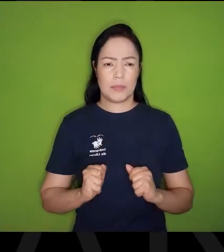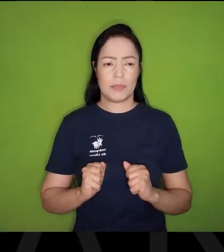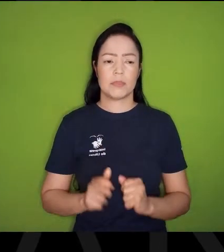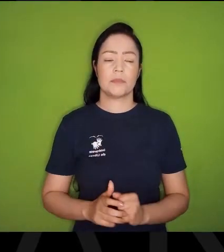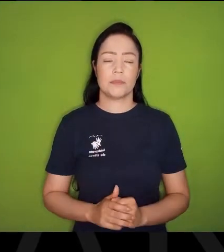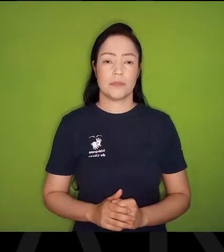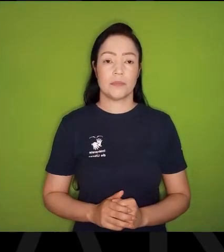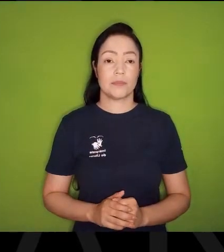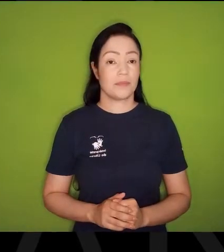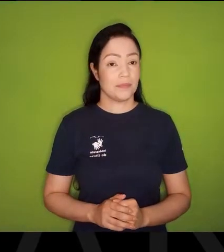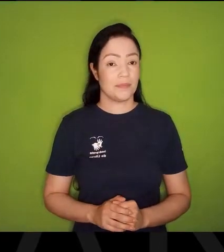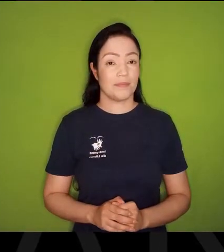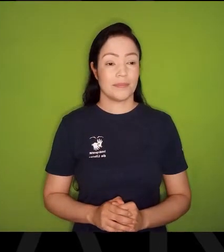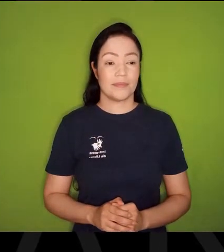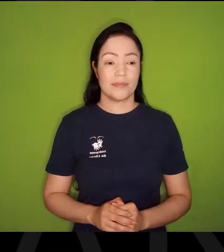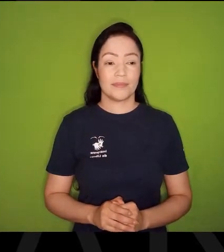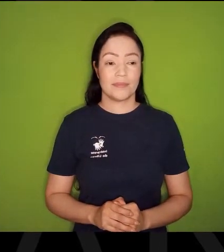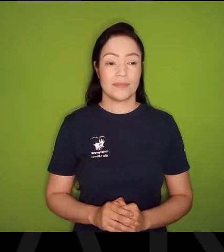Eu tinha,